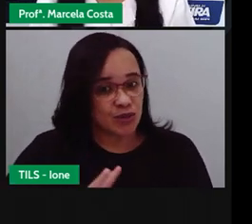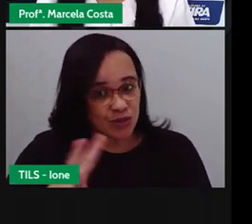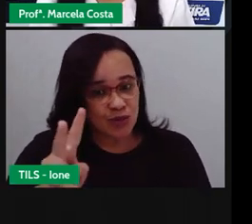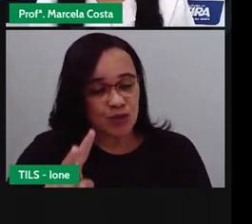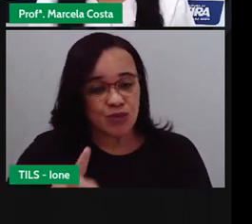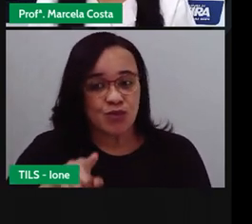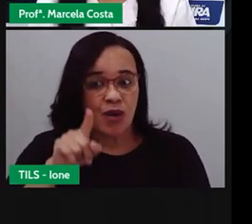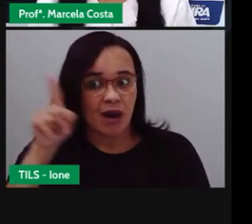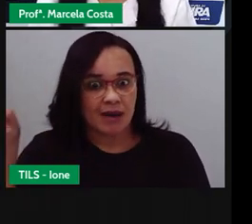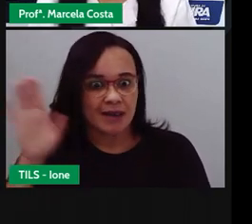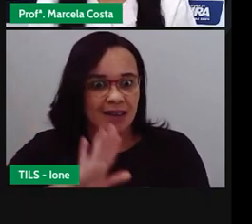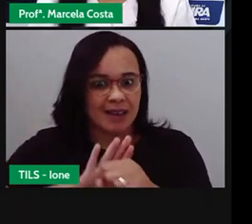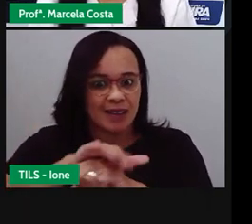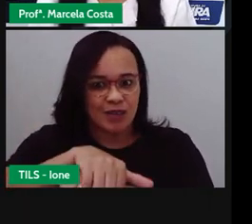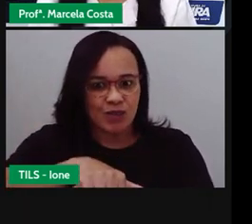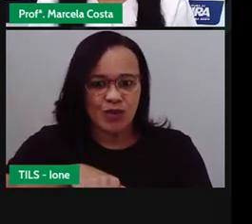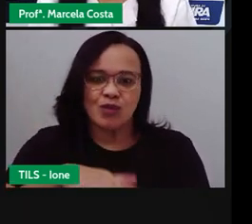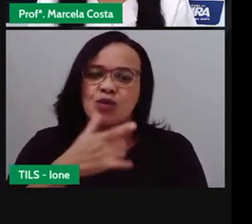na rua.